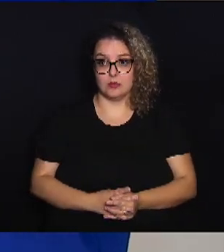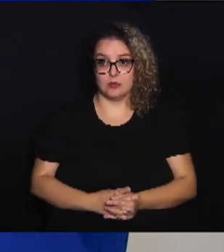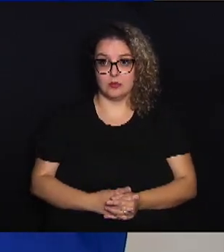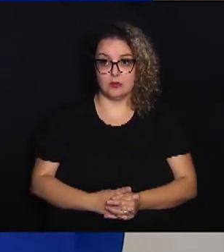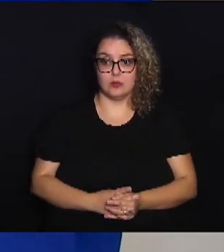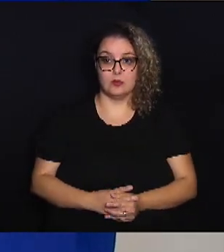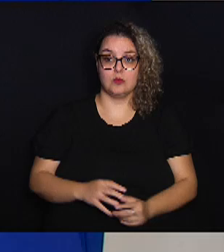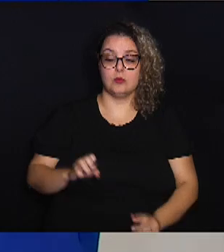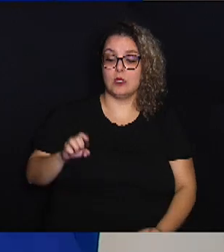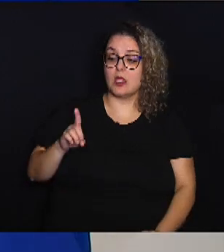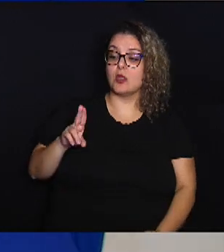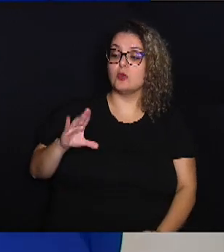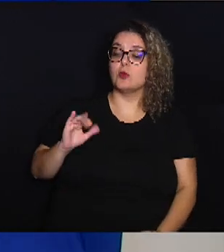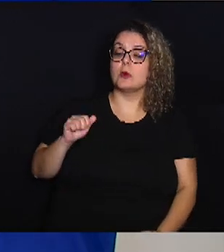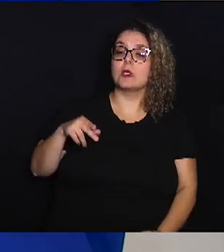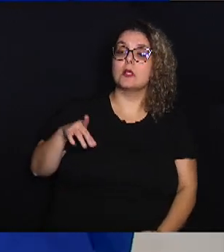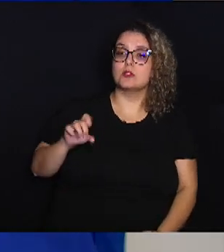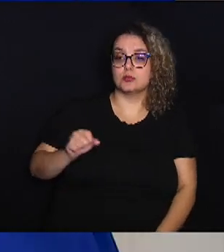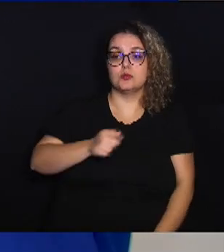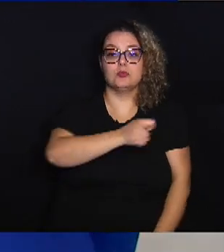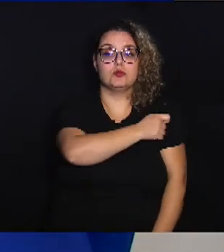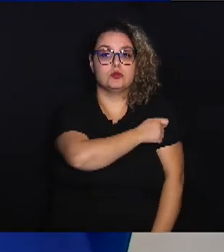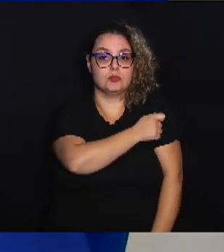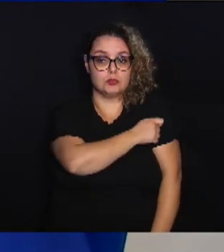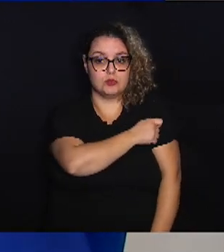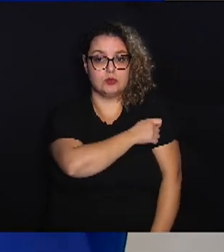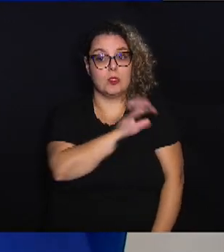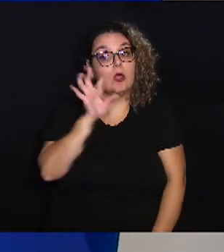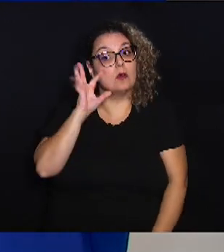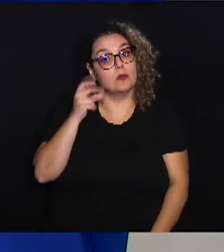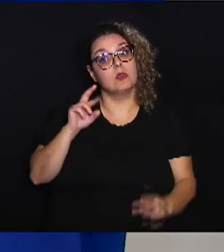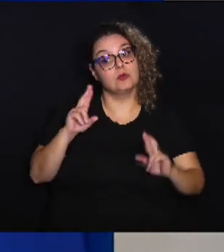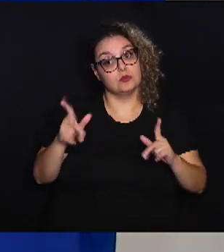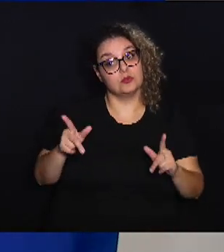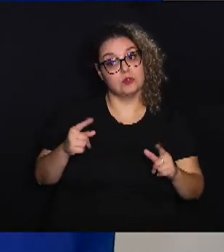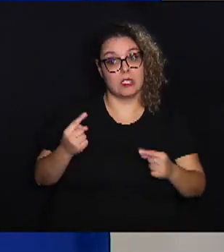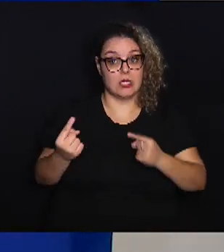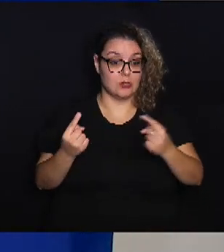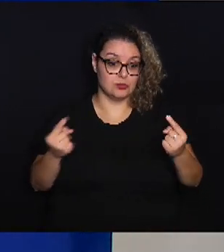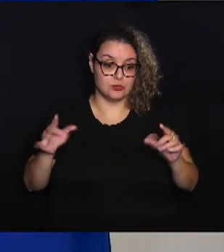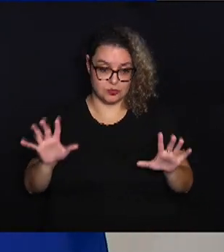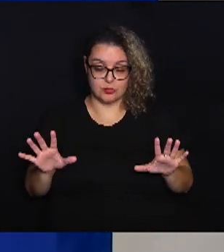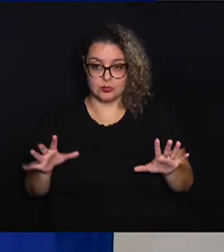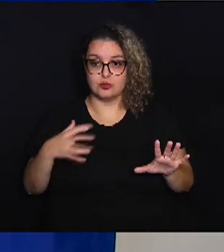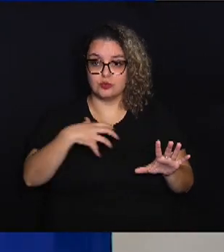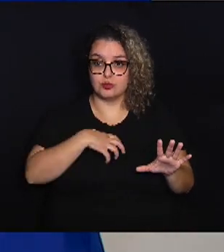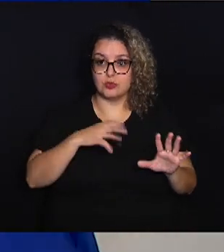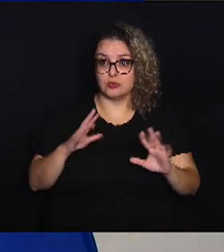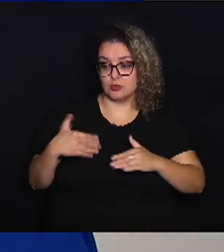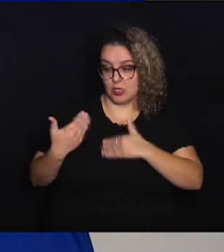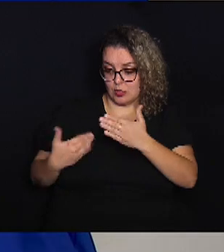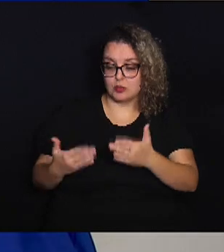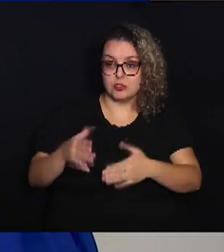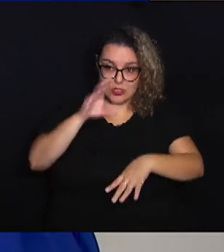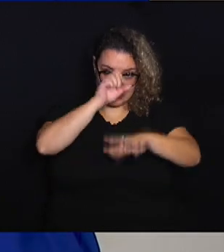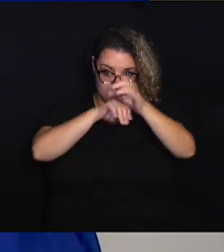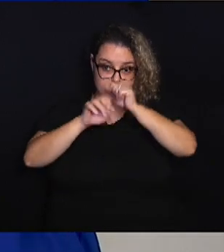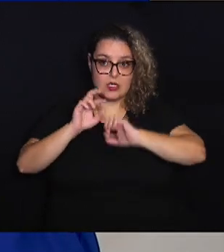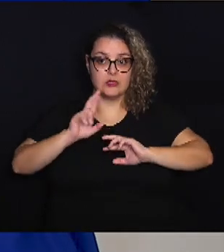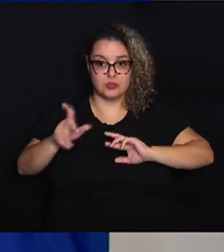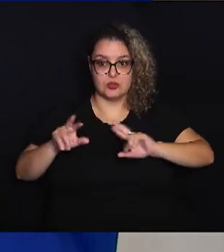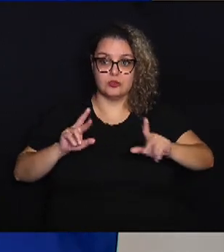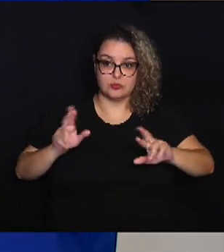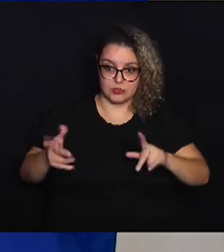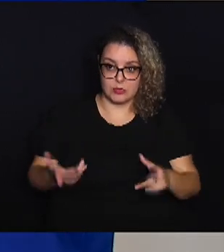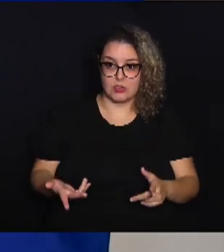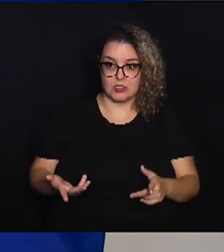educandos, eles compreendem de forma diferente. Cada um tem um processo de aprendizado.